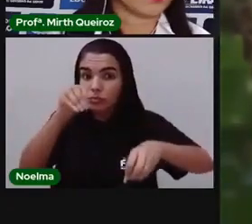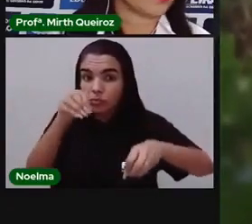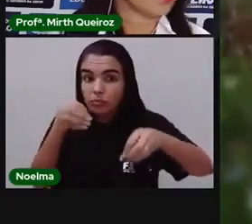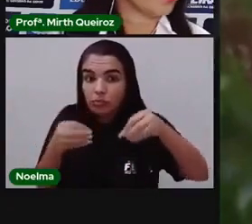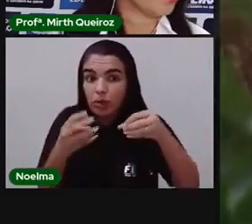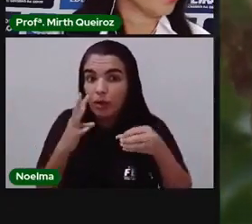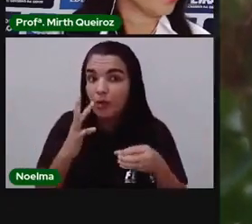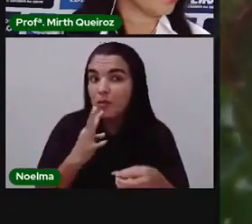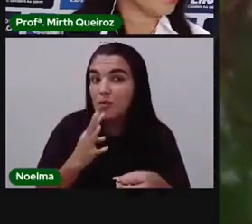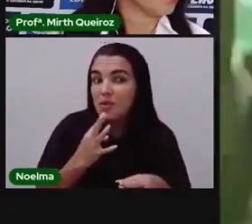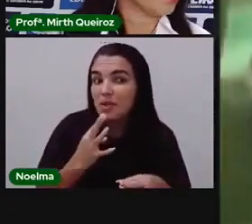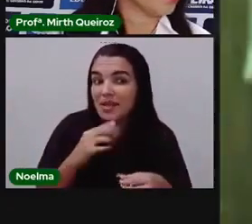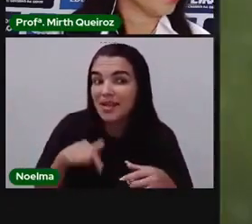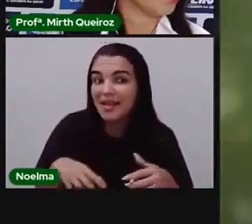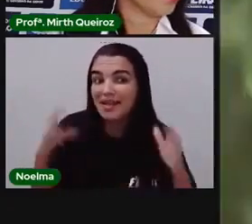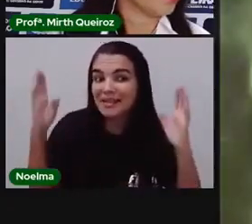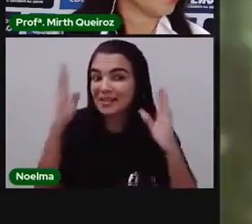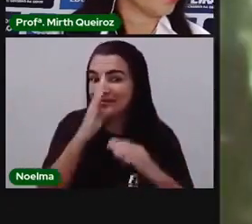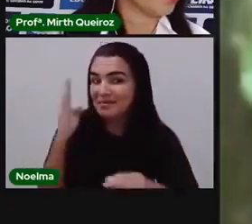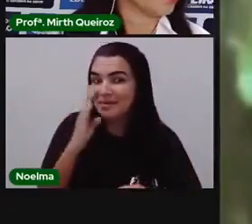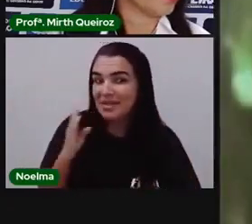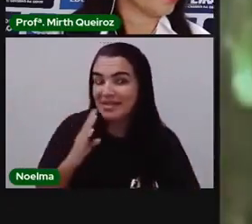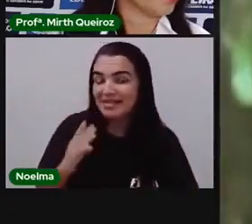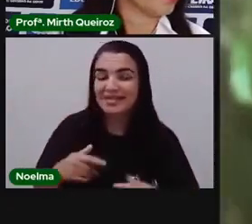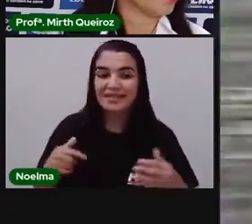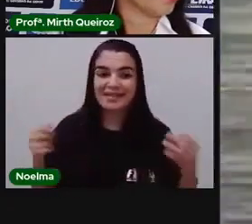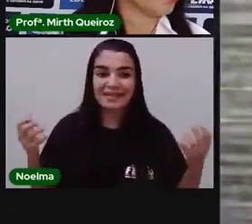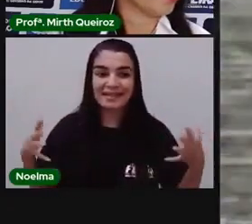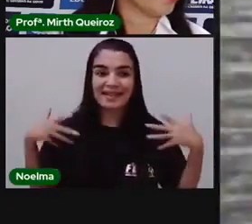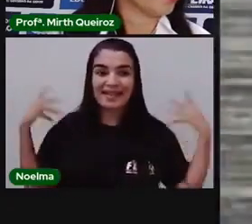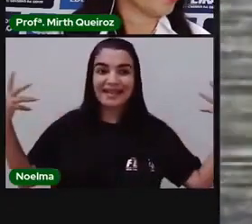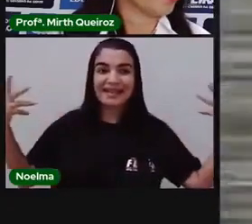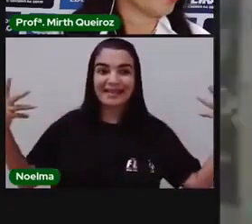fantásticos animais que habitam ou habitavam o Brasil.